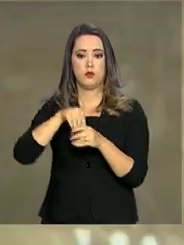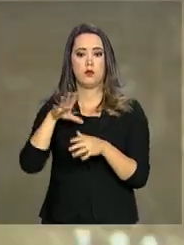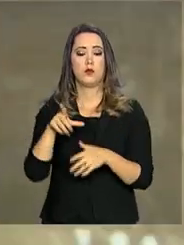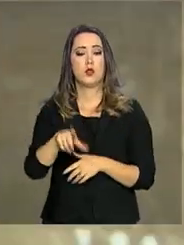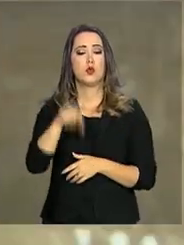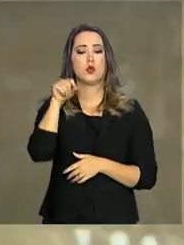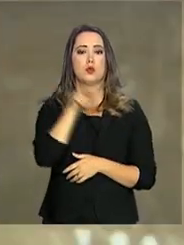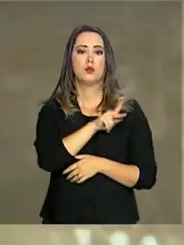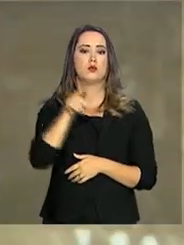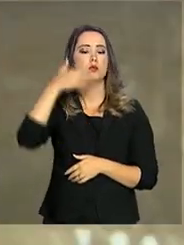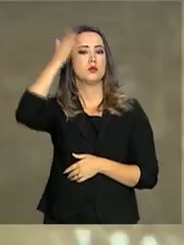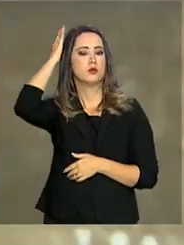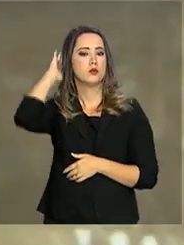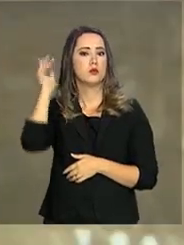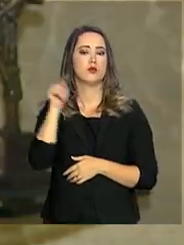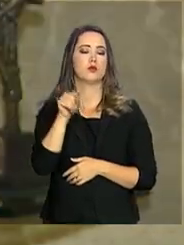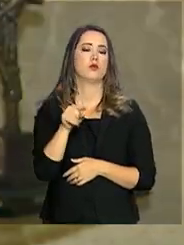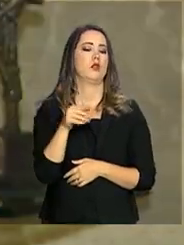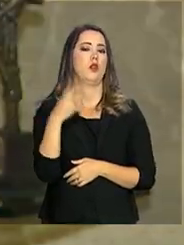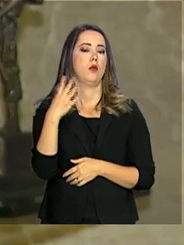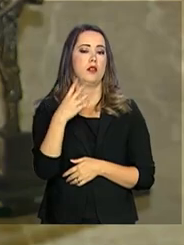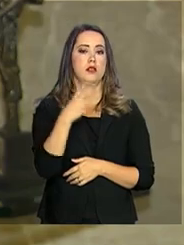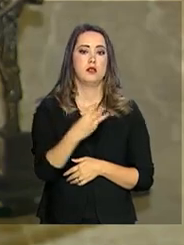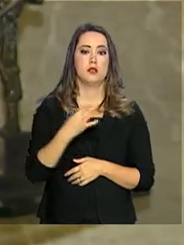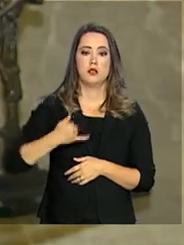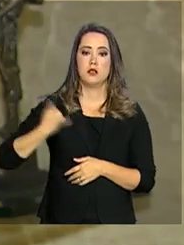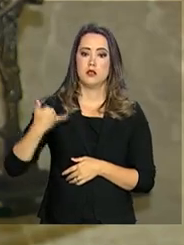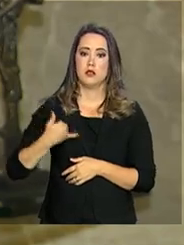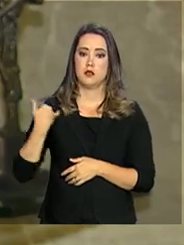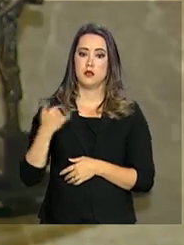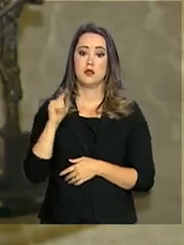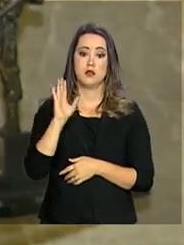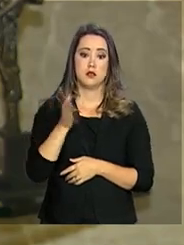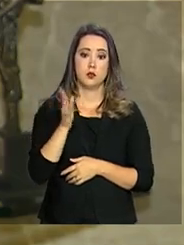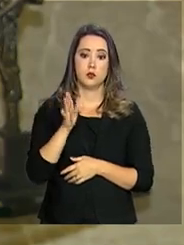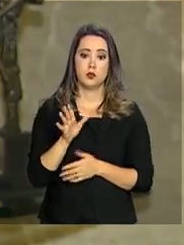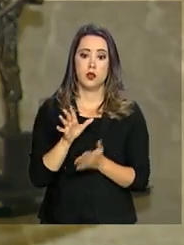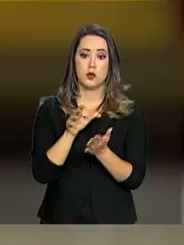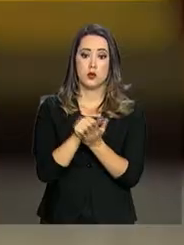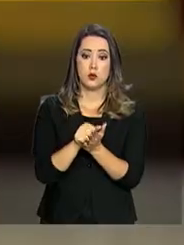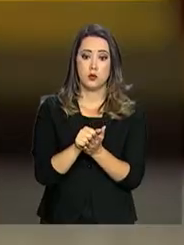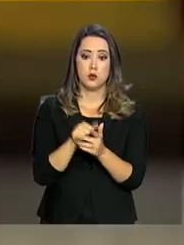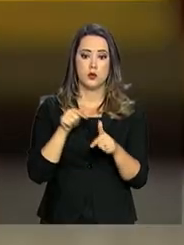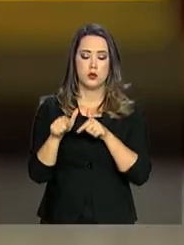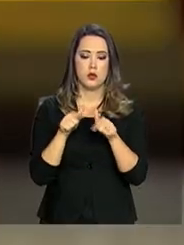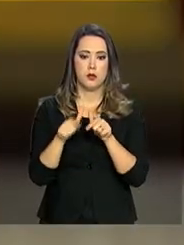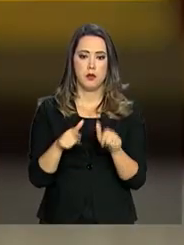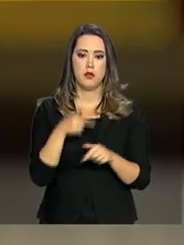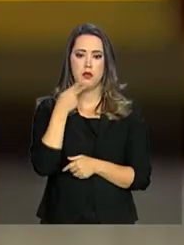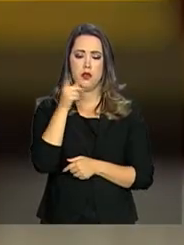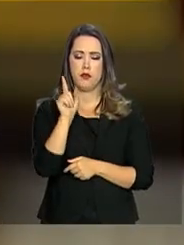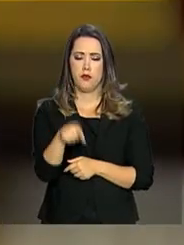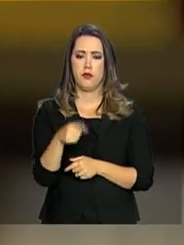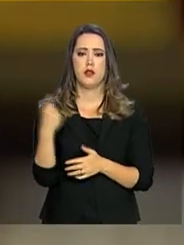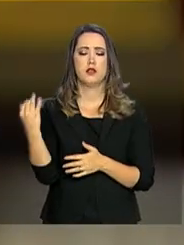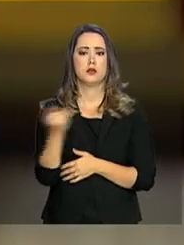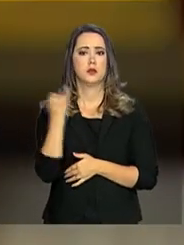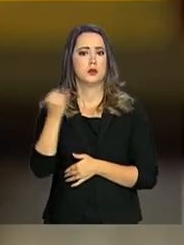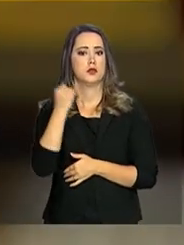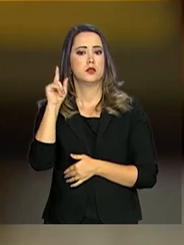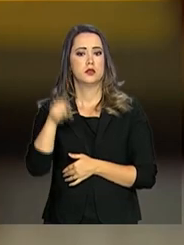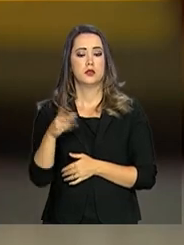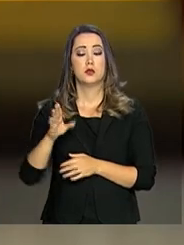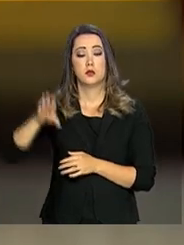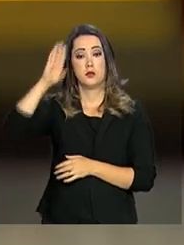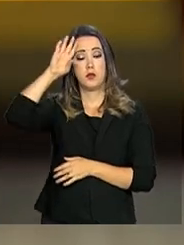43 anos de carreira militar, o general do Exército, Braga Neto, assumiu a missão. E ele faz questão de destacar. É